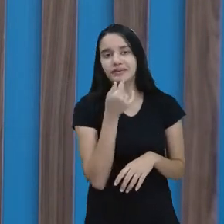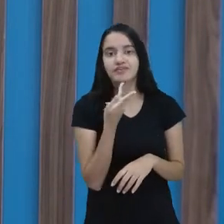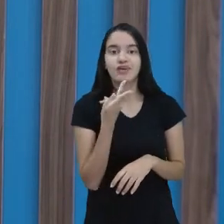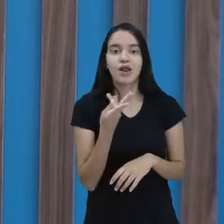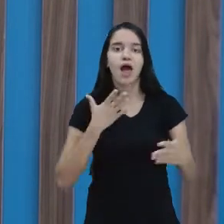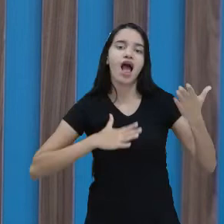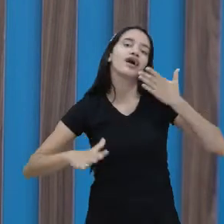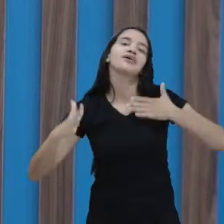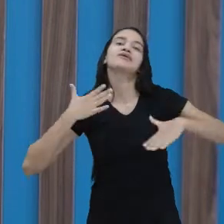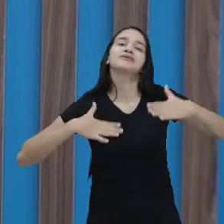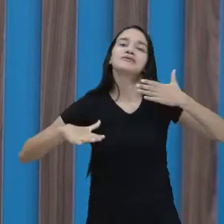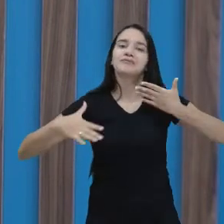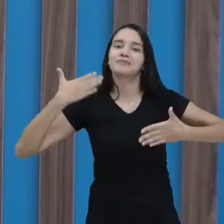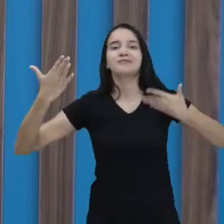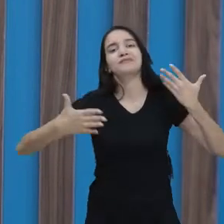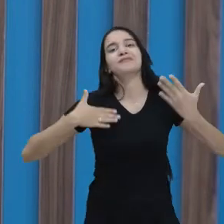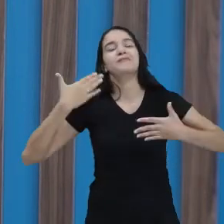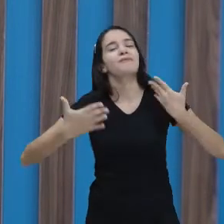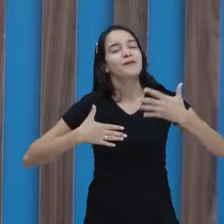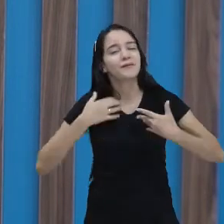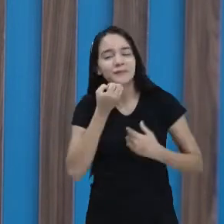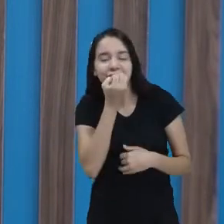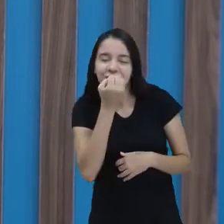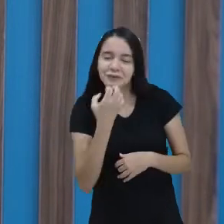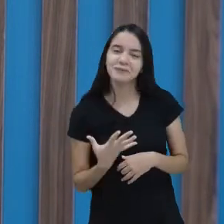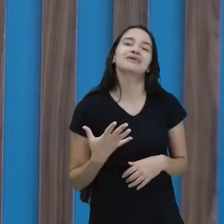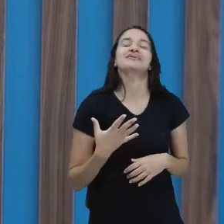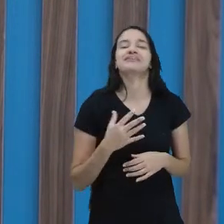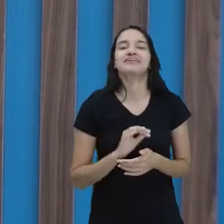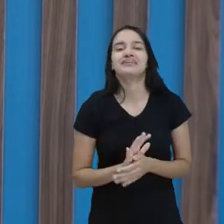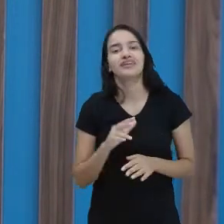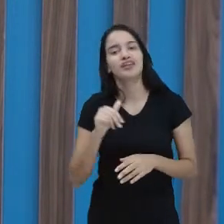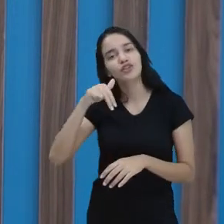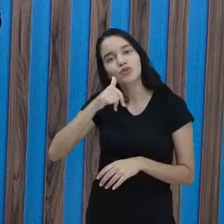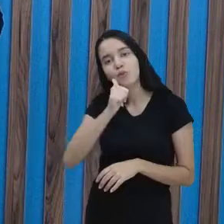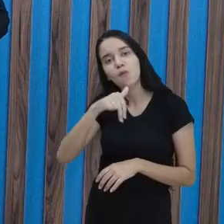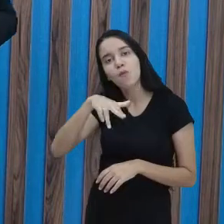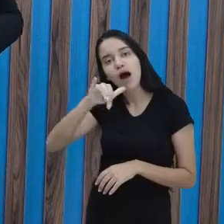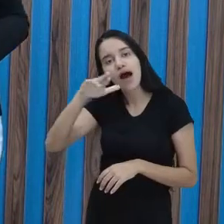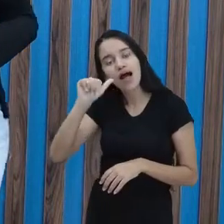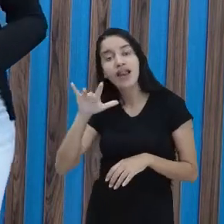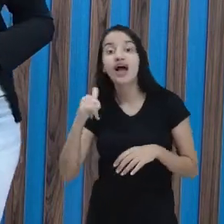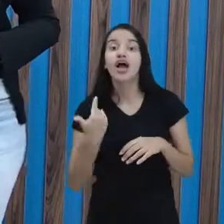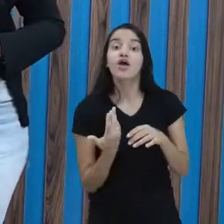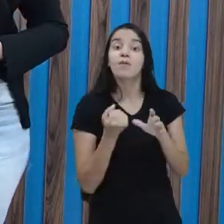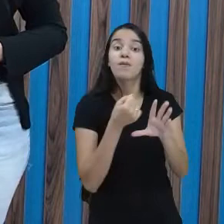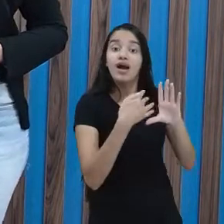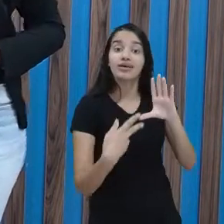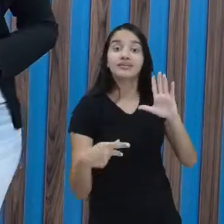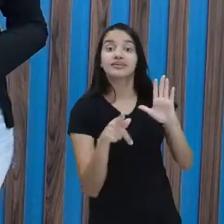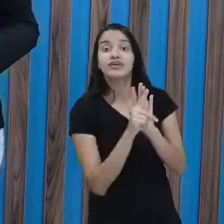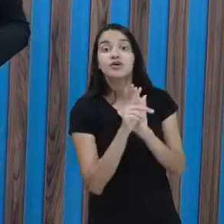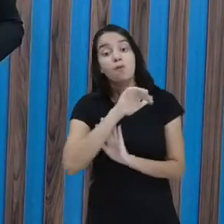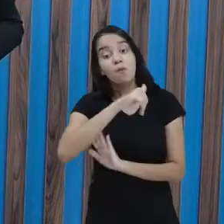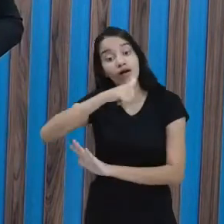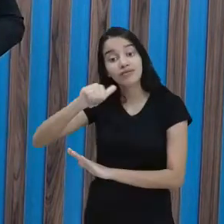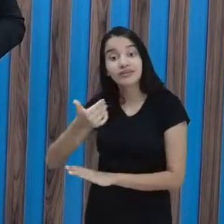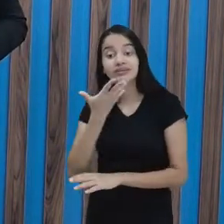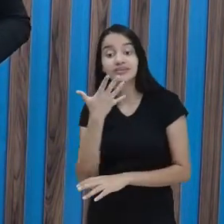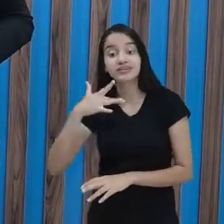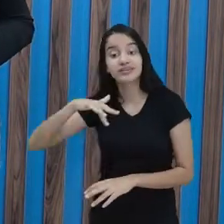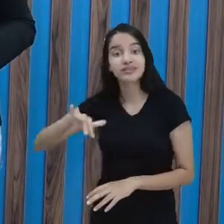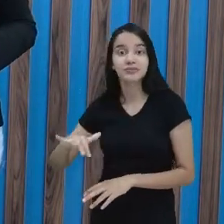alegre. Alegre. Muito bem, viu, Nuala? Muito bem, Nuala. Alegre é uma característica, é uma qualidade da